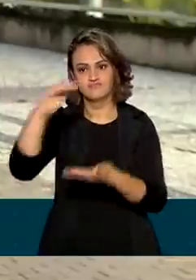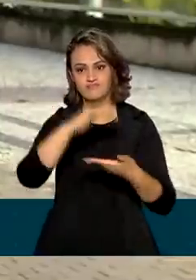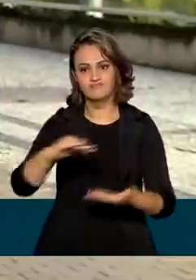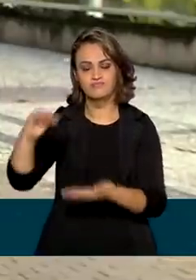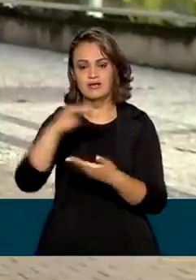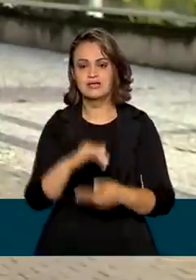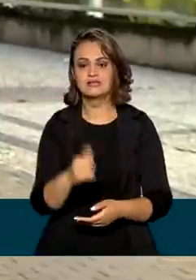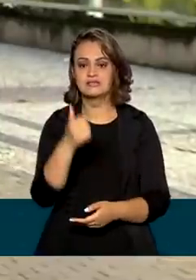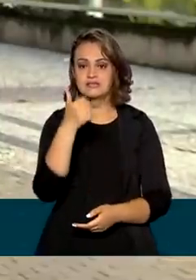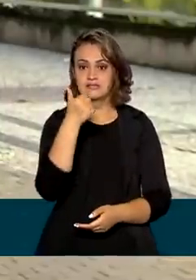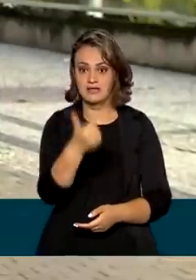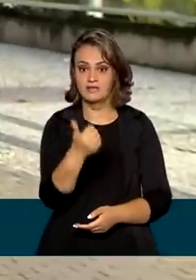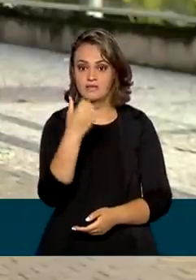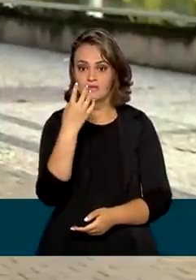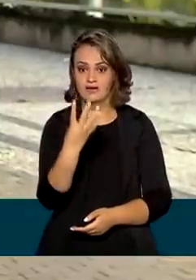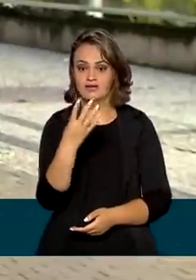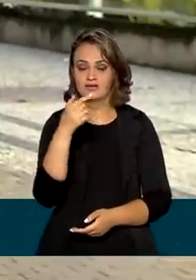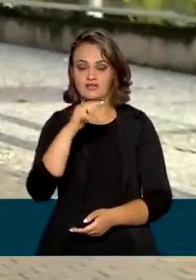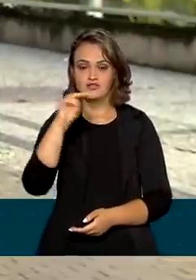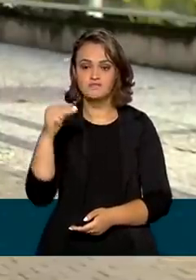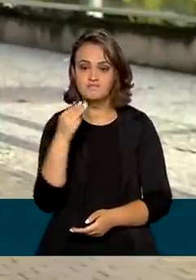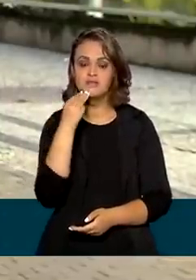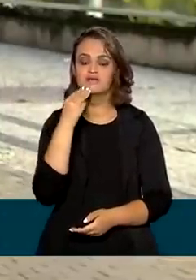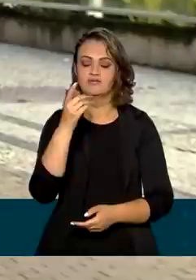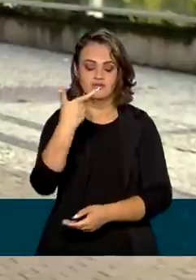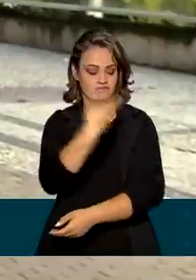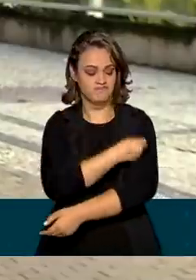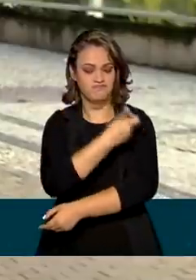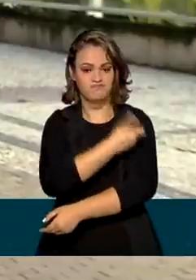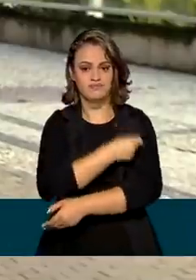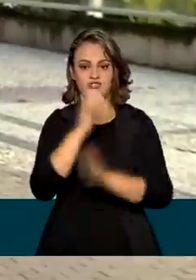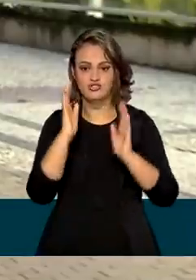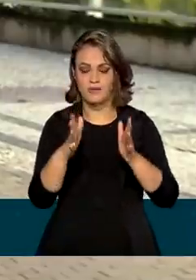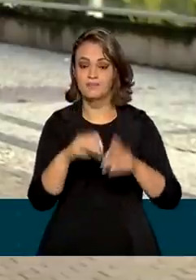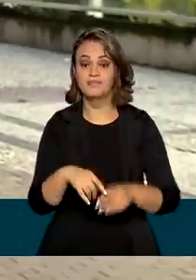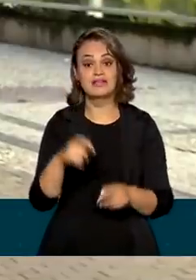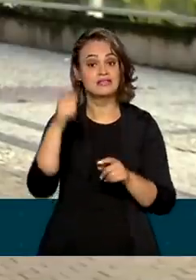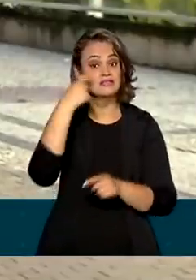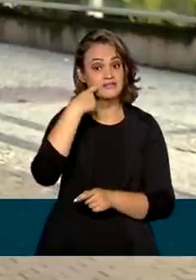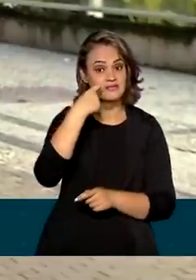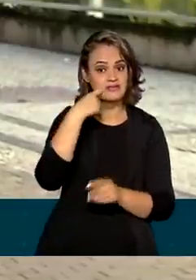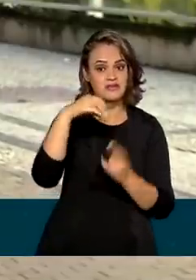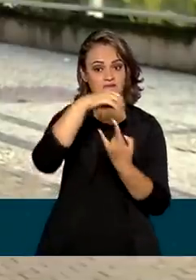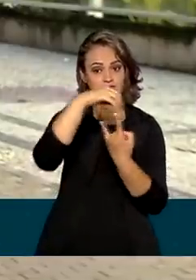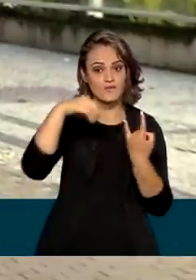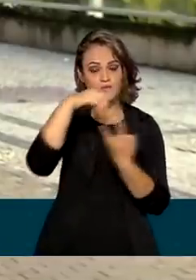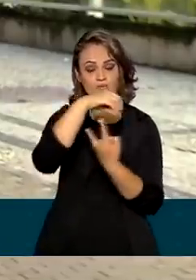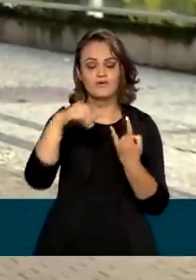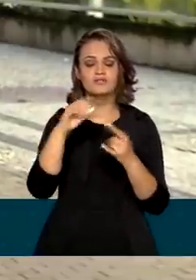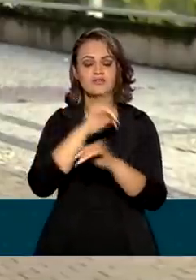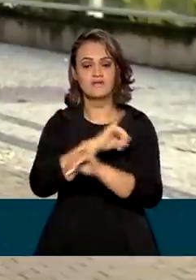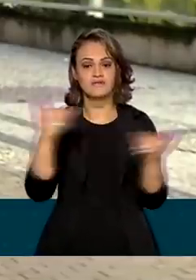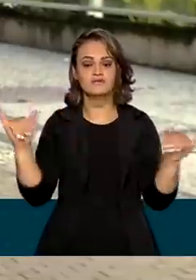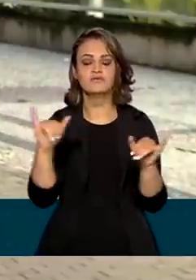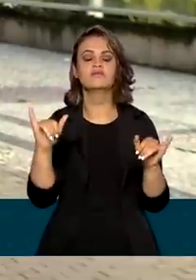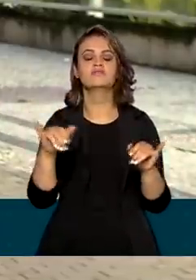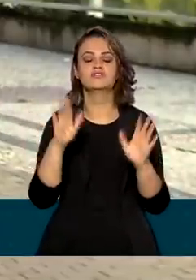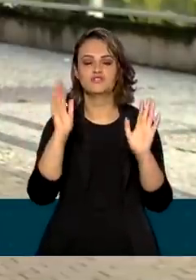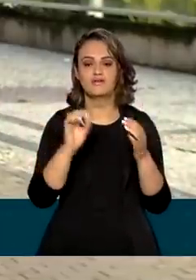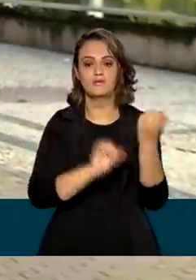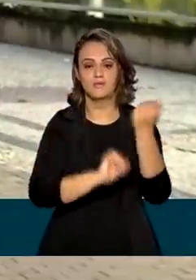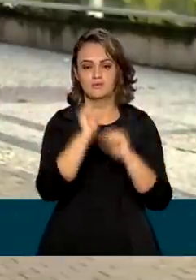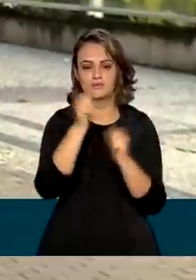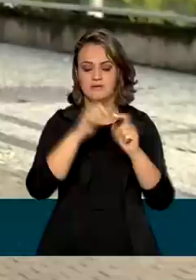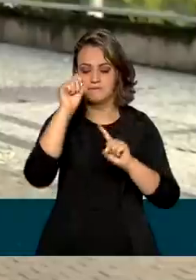Cerca de 47 milhões de doses já foram aplicadas. E na sexta-feira, a Fiocruz anunciou que deve começar a produzir,